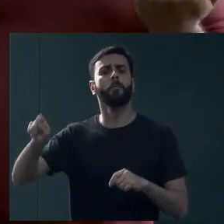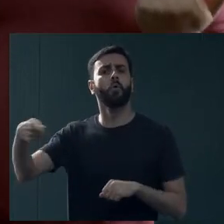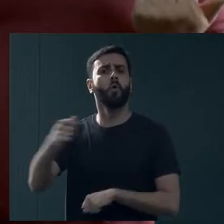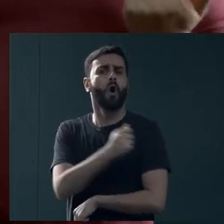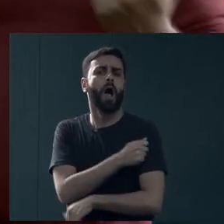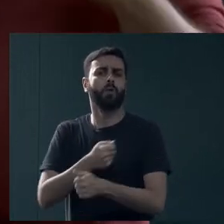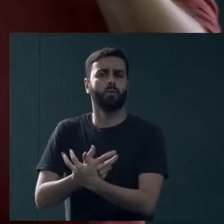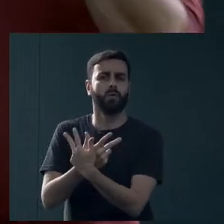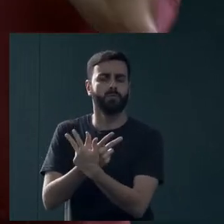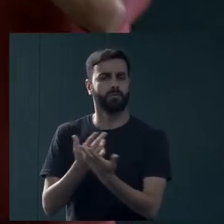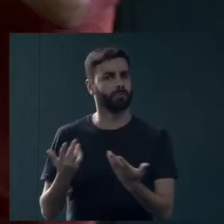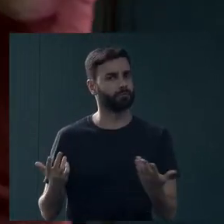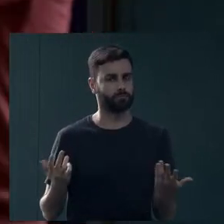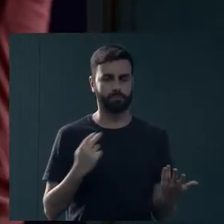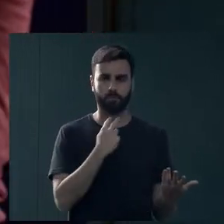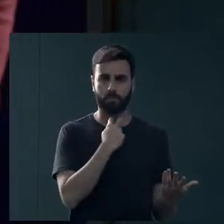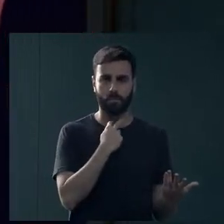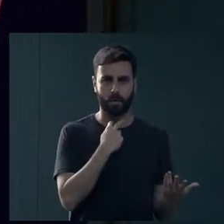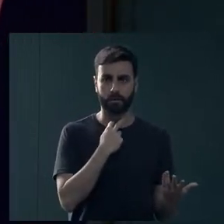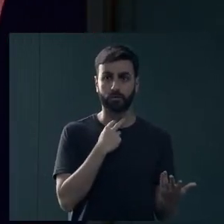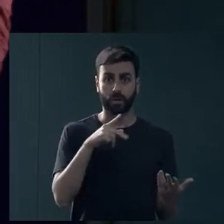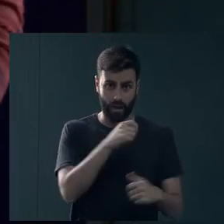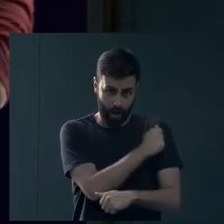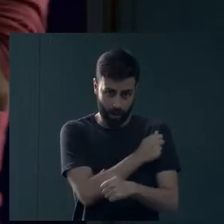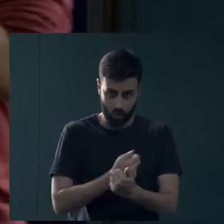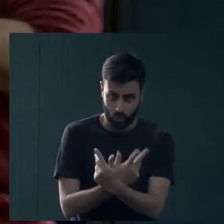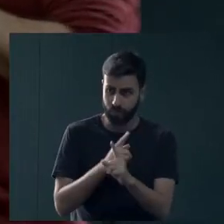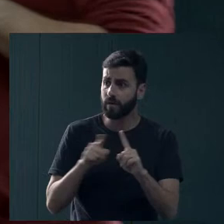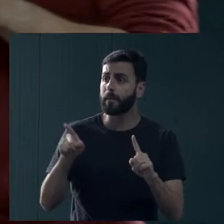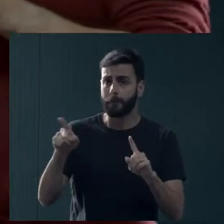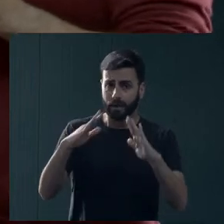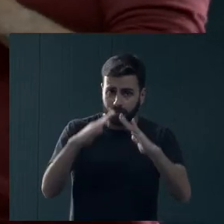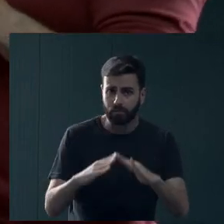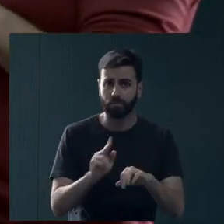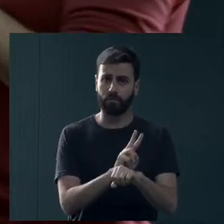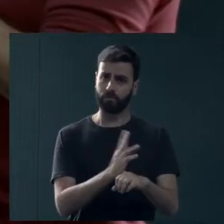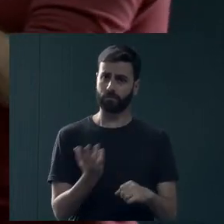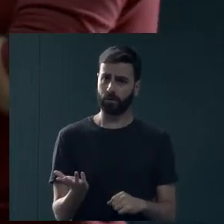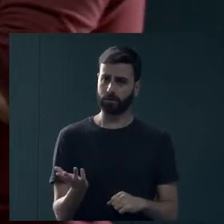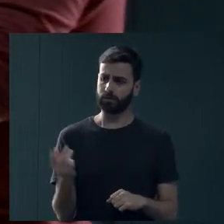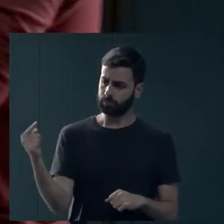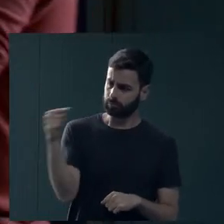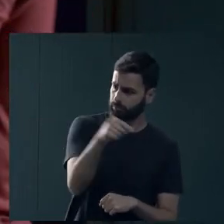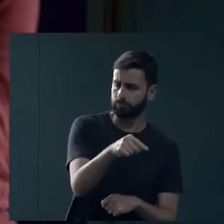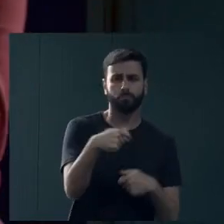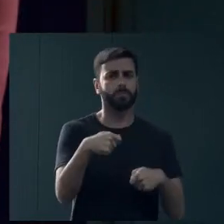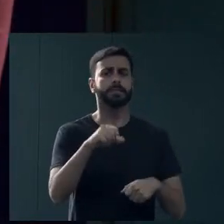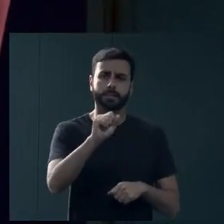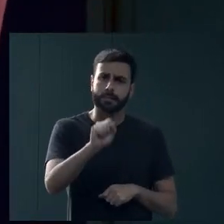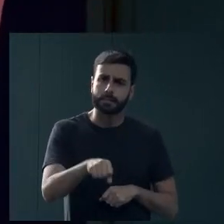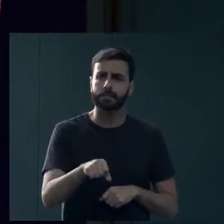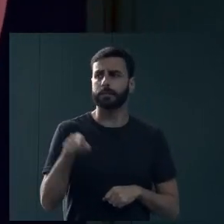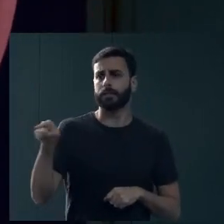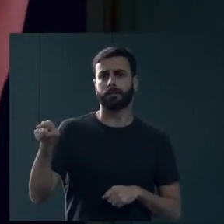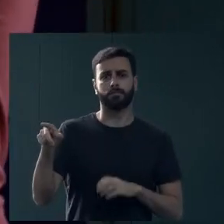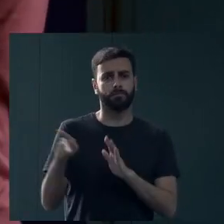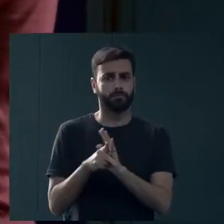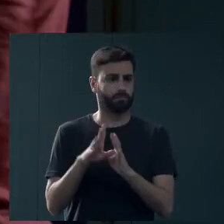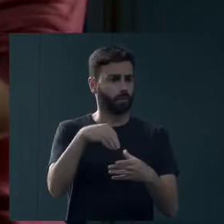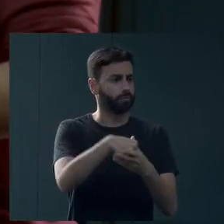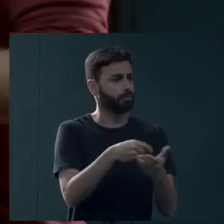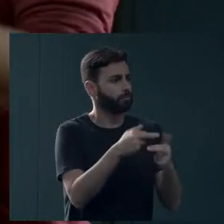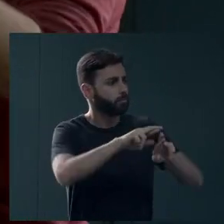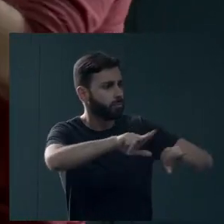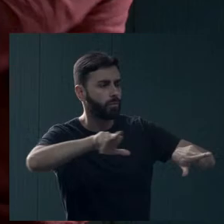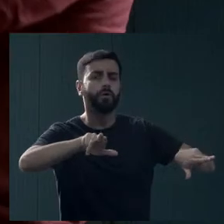era estudante da UFV. Não faz sentido nenhum isso. Então, ele é morador de Viçosa, ele faz uso dos serviços públicos